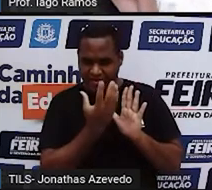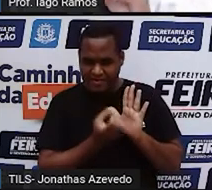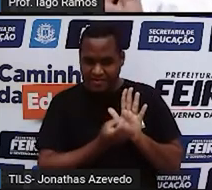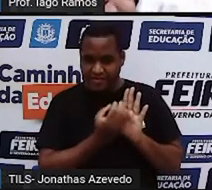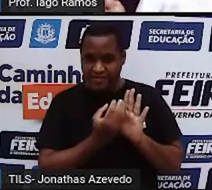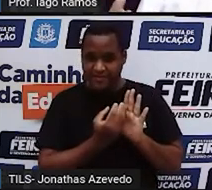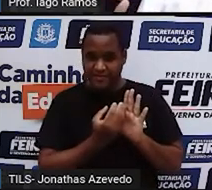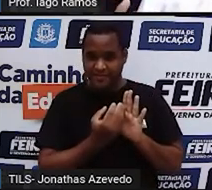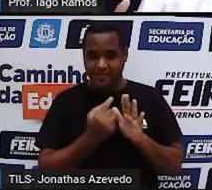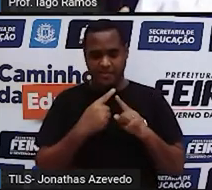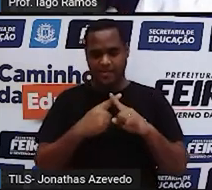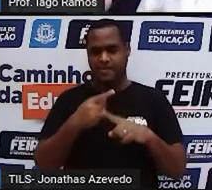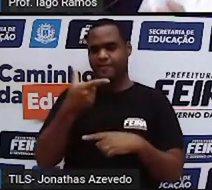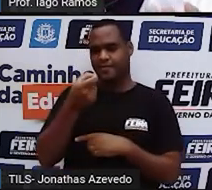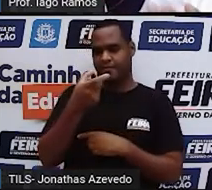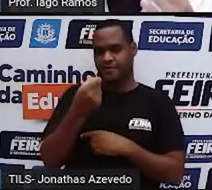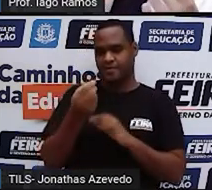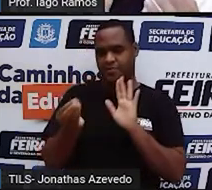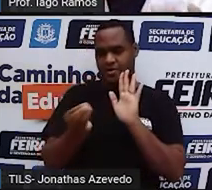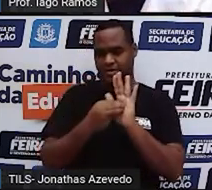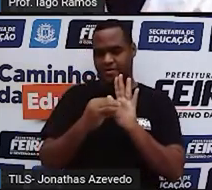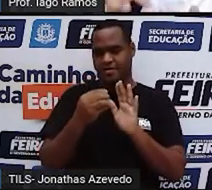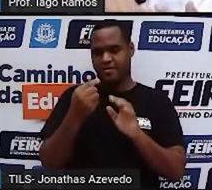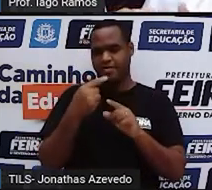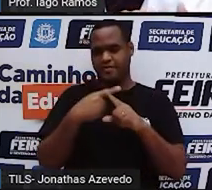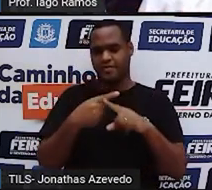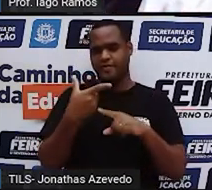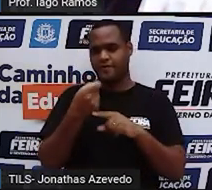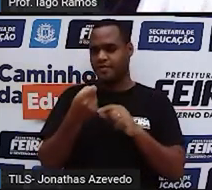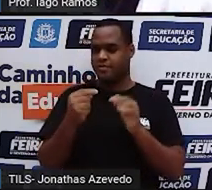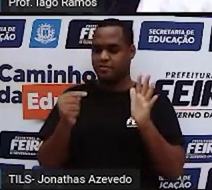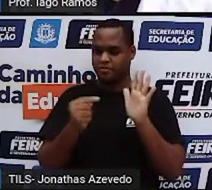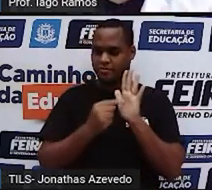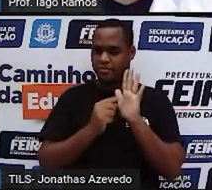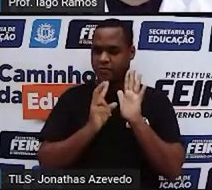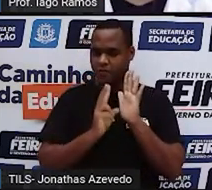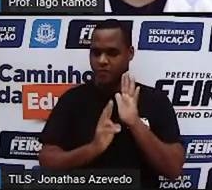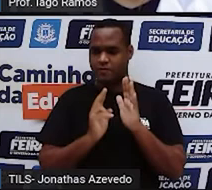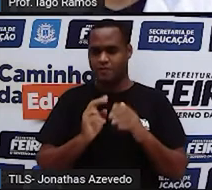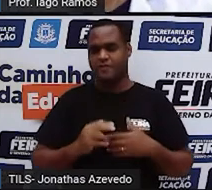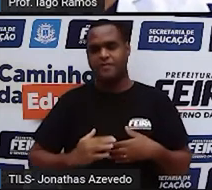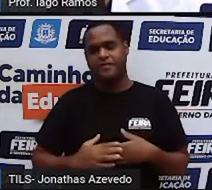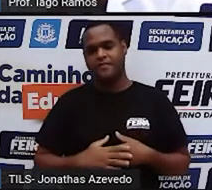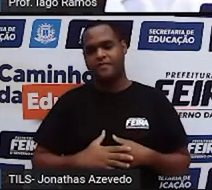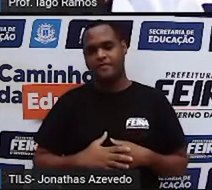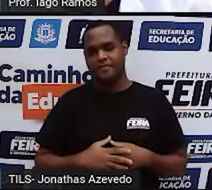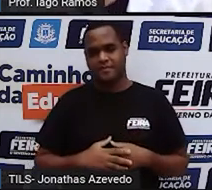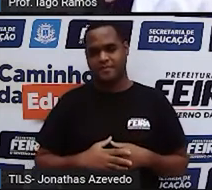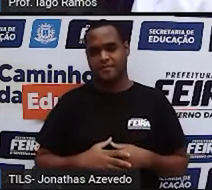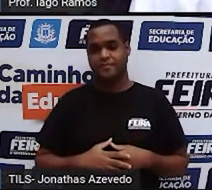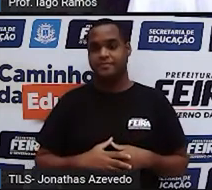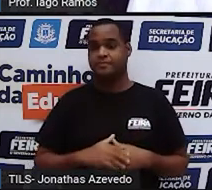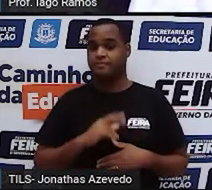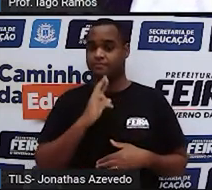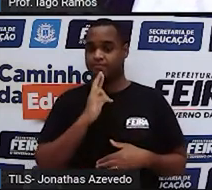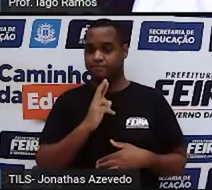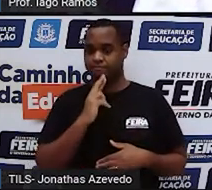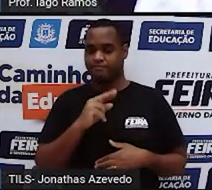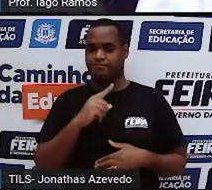vezes 20. Fez isso, aperta o igual. Para aparecer o resultado.